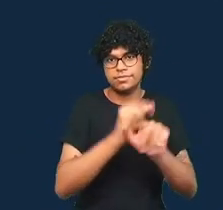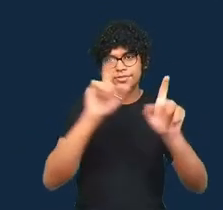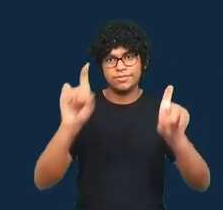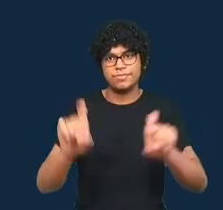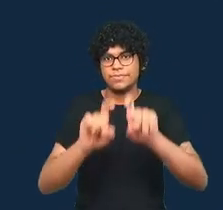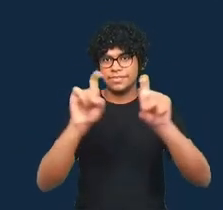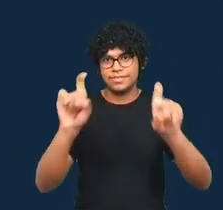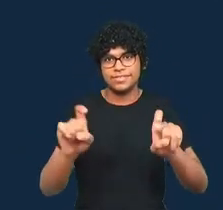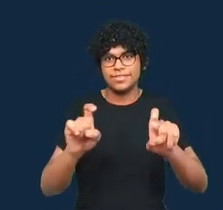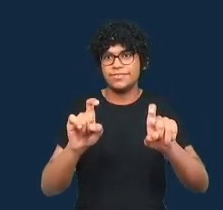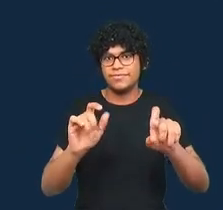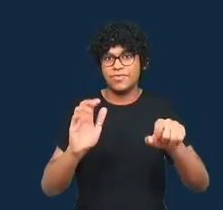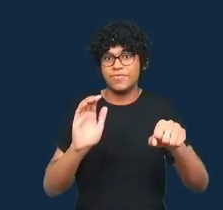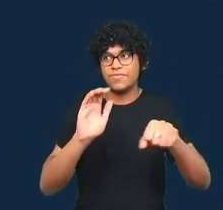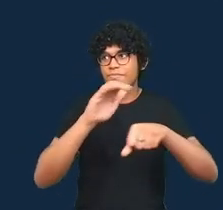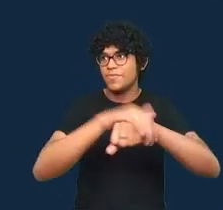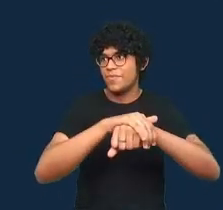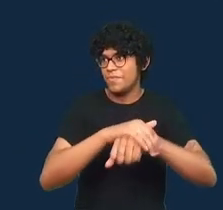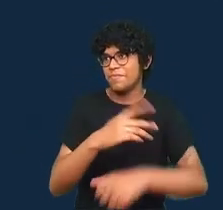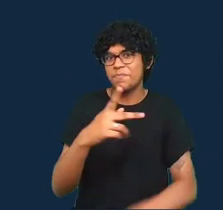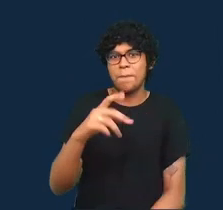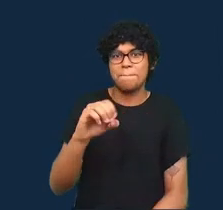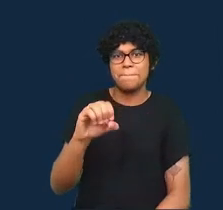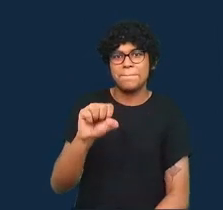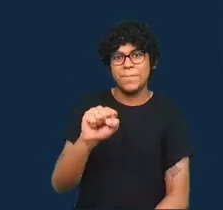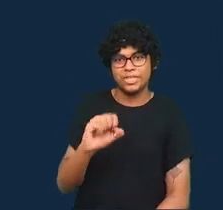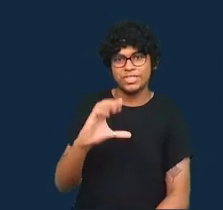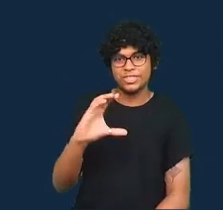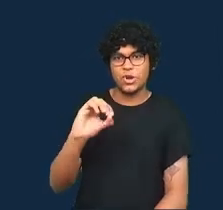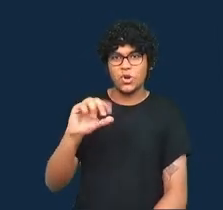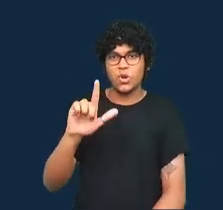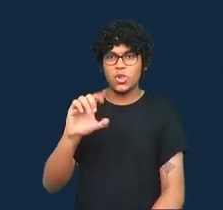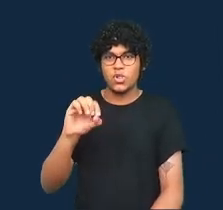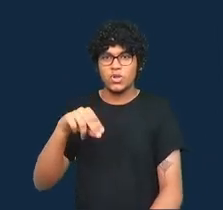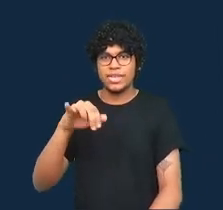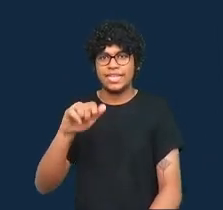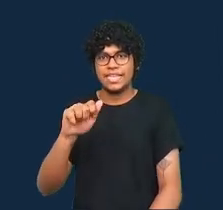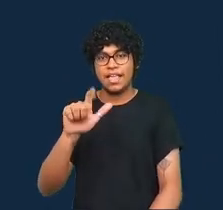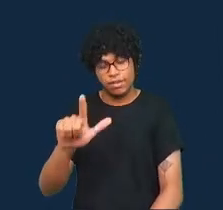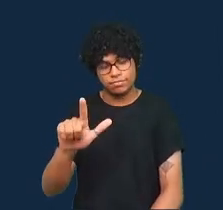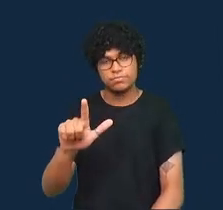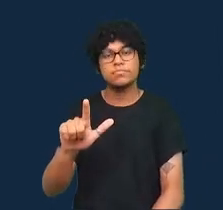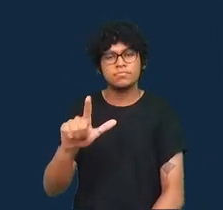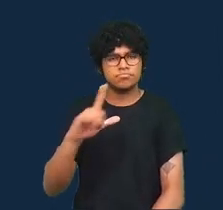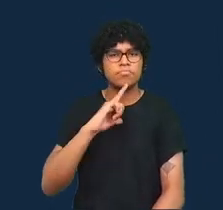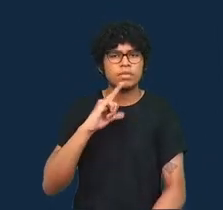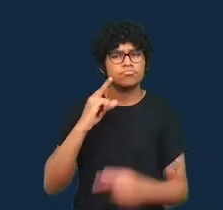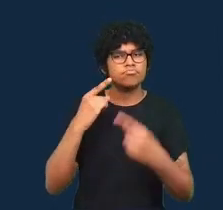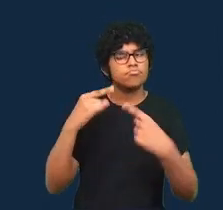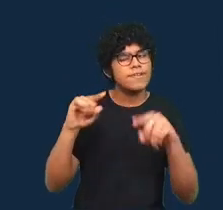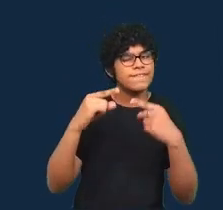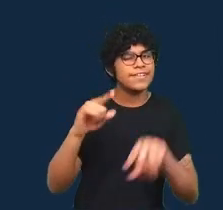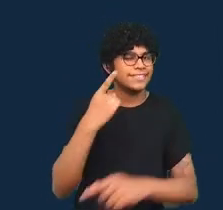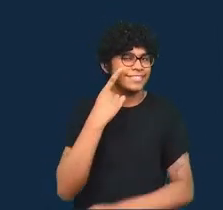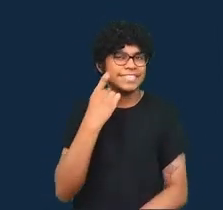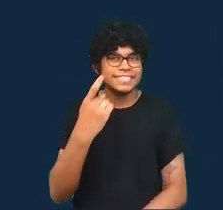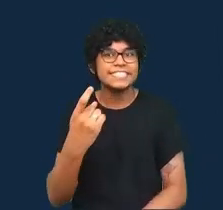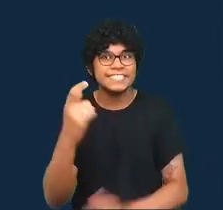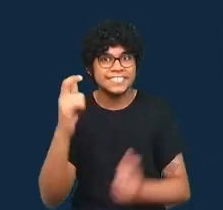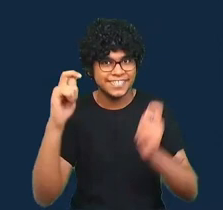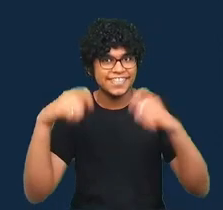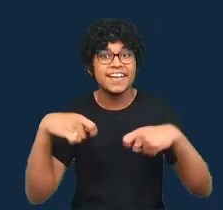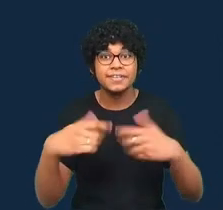há vários exemplos interessantes que poderíamos pensar aqui mas para concluir eu vou dar somente